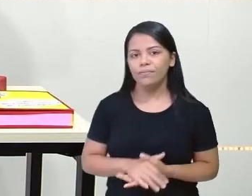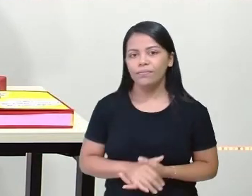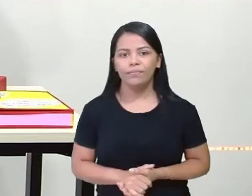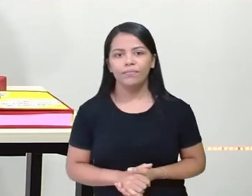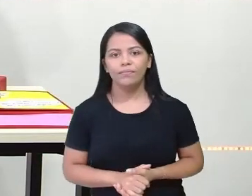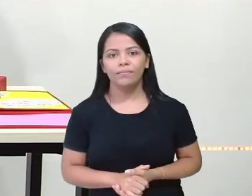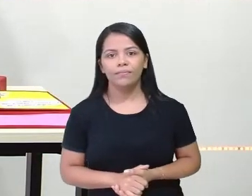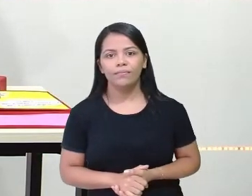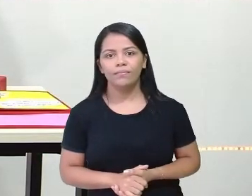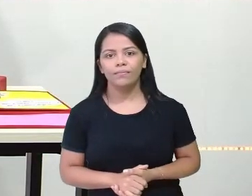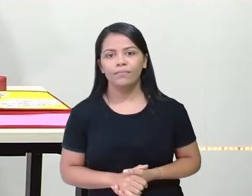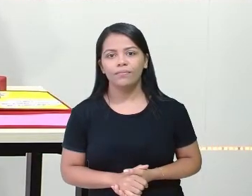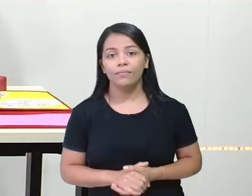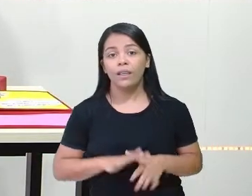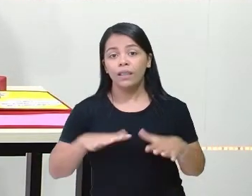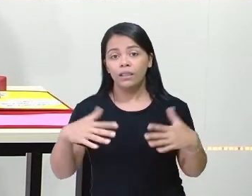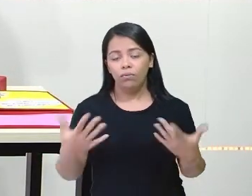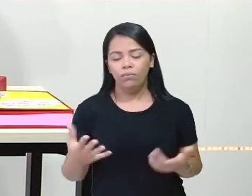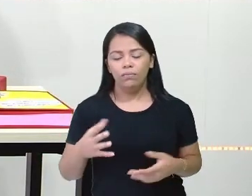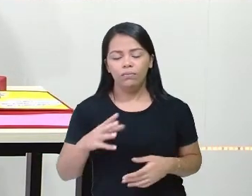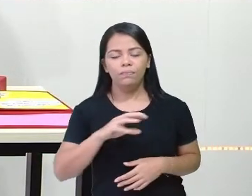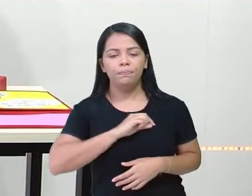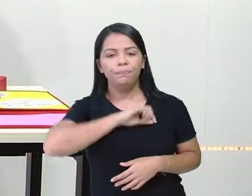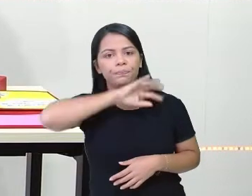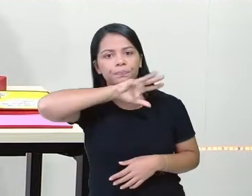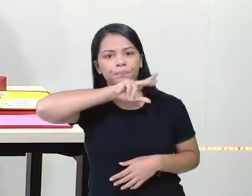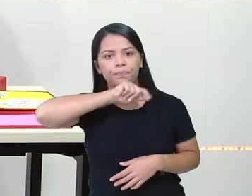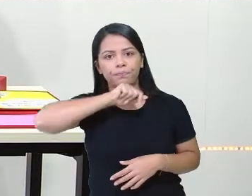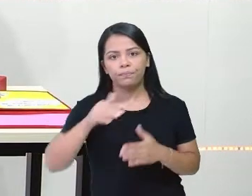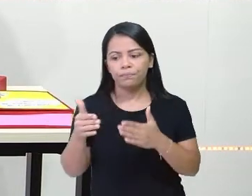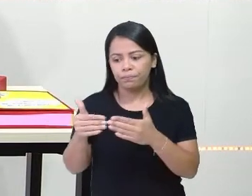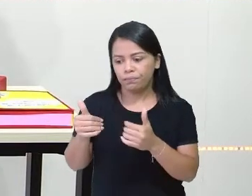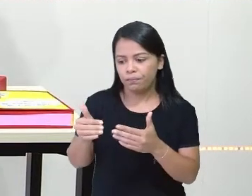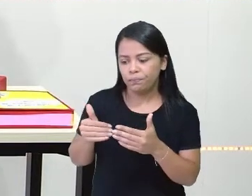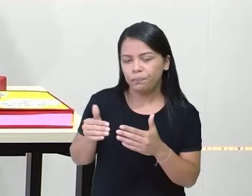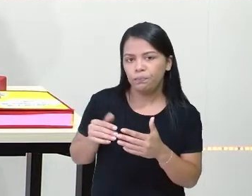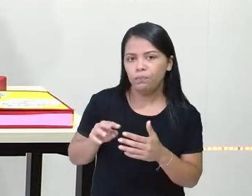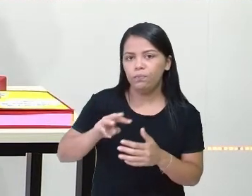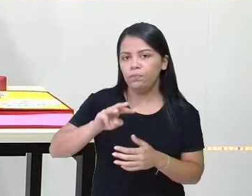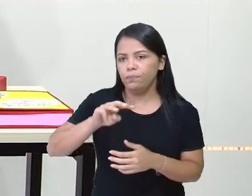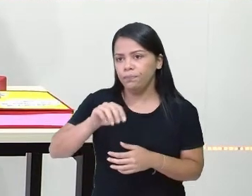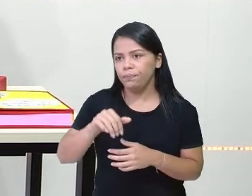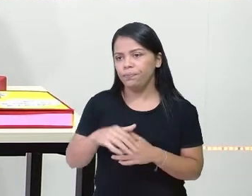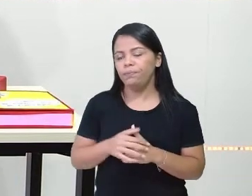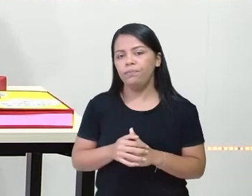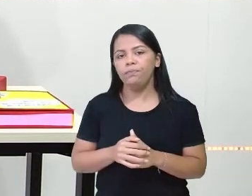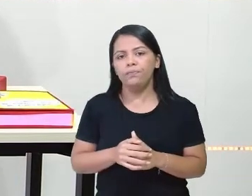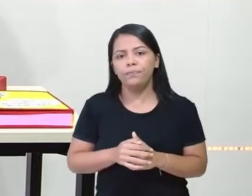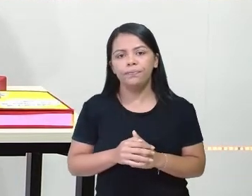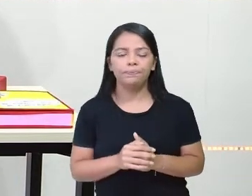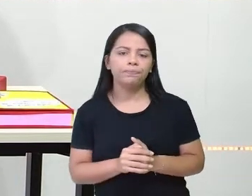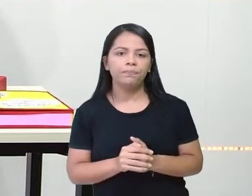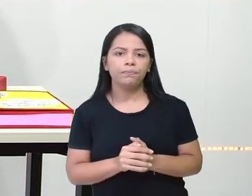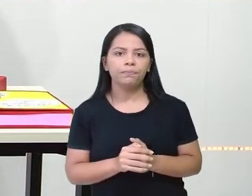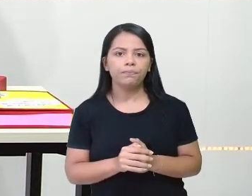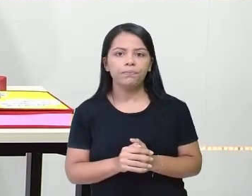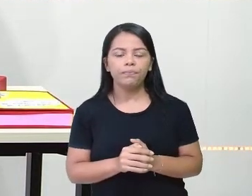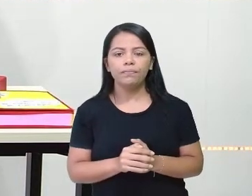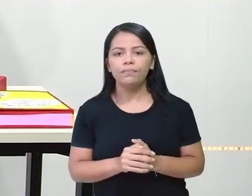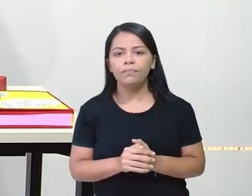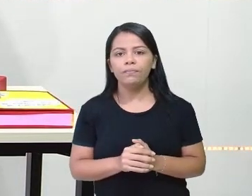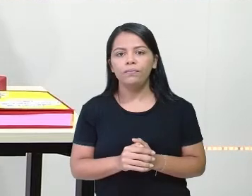A onça pediu o gato para lhe ensinar a pular. Hum. E o gato